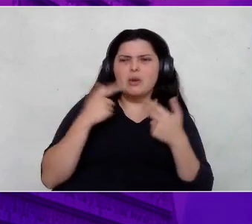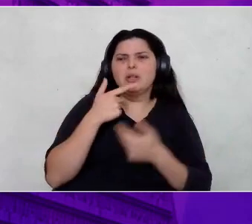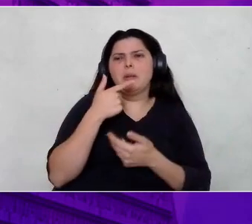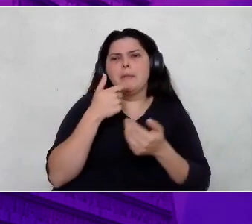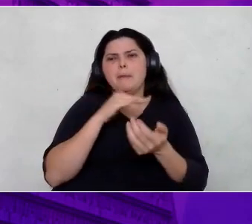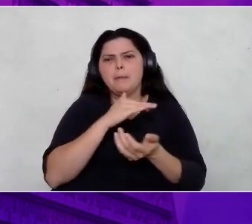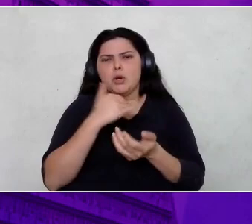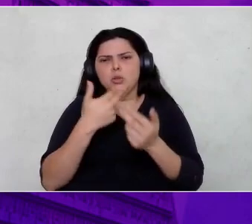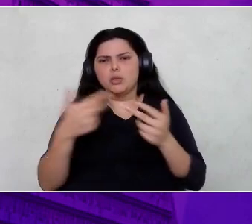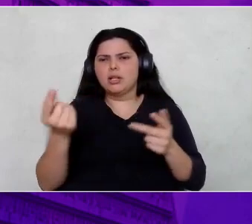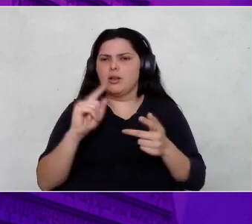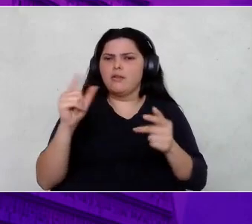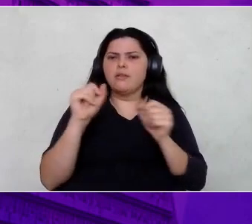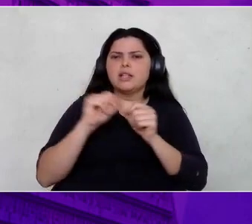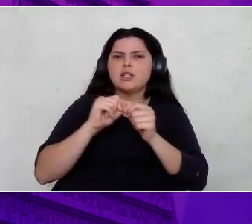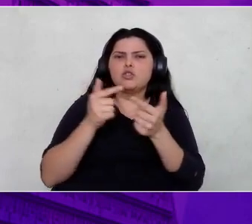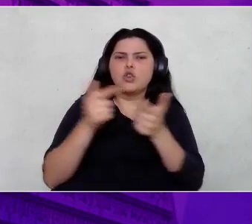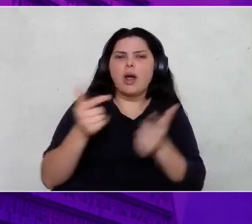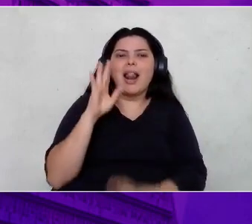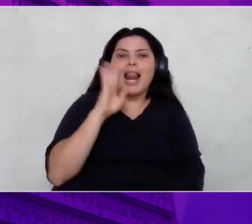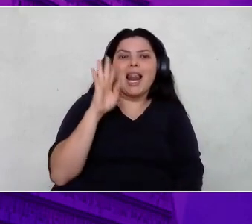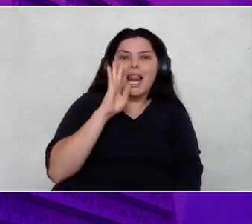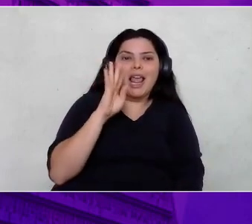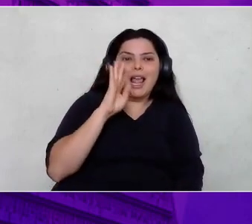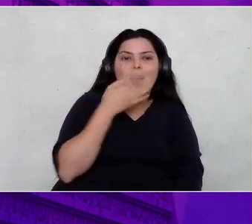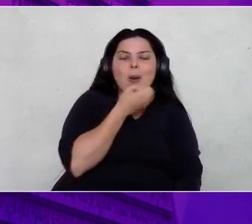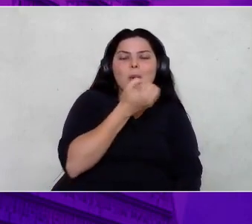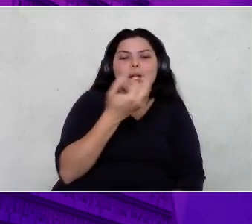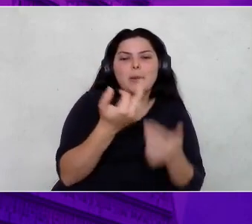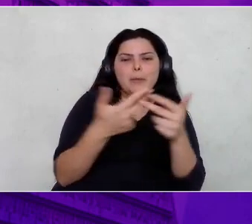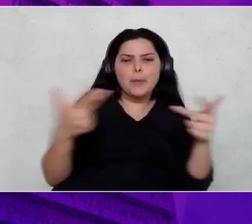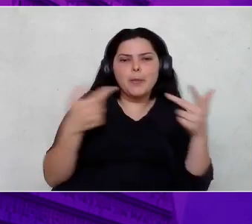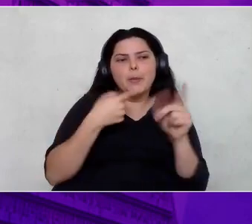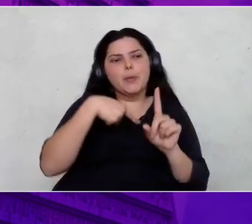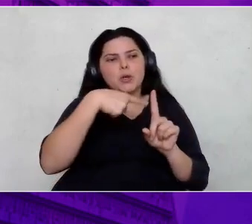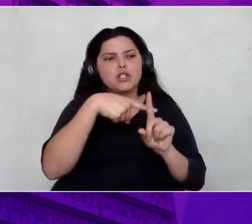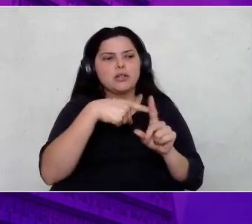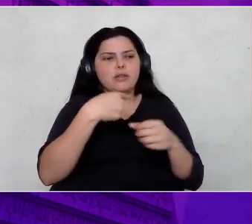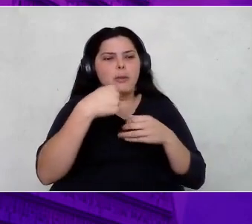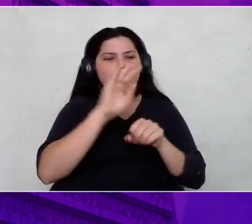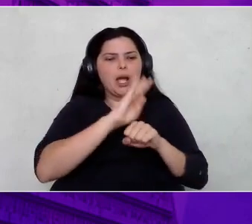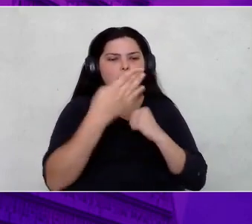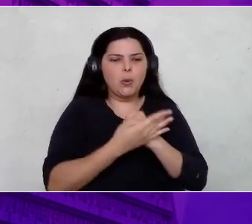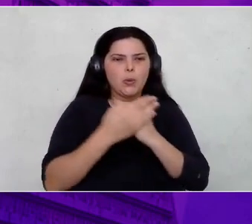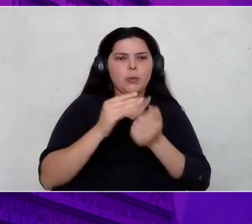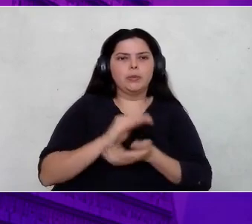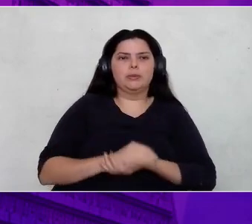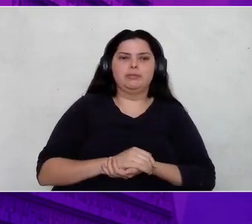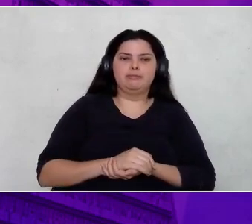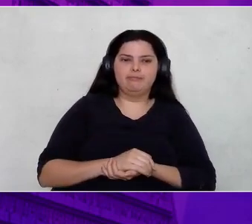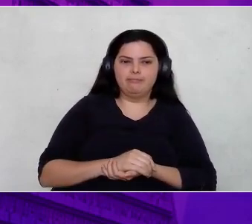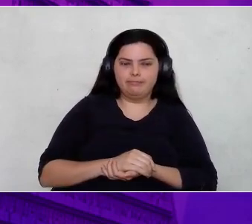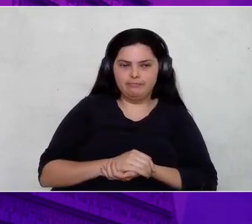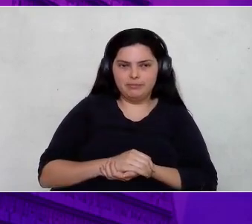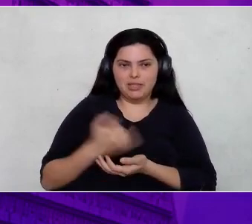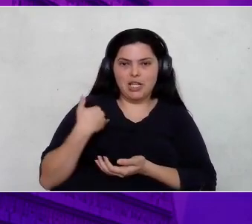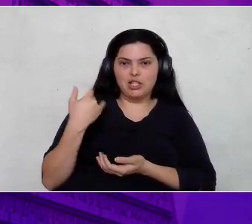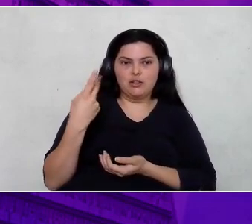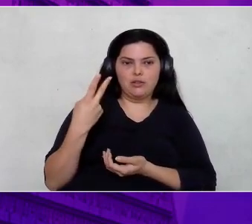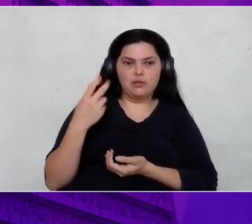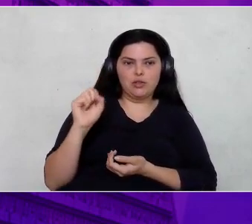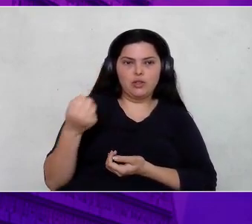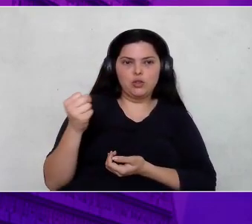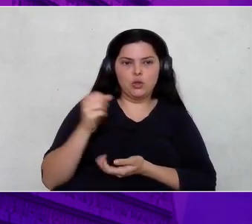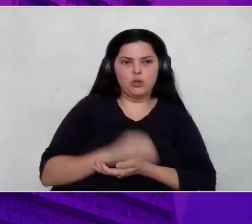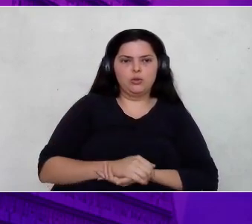gente não faz um jornal legal, contando as coisas boas que estão acontecendo aqui no bairro? Mas aí, aos 28 anos, meu pai